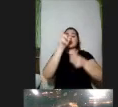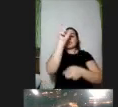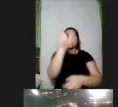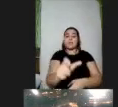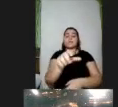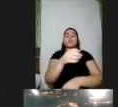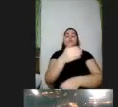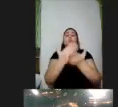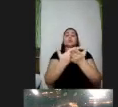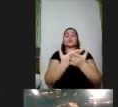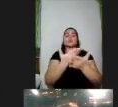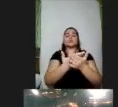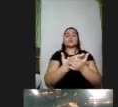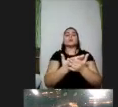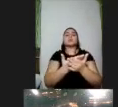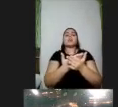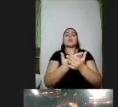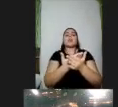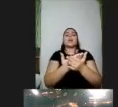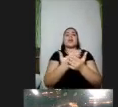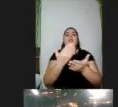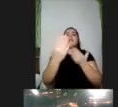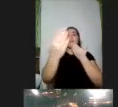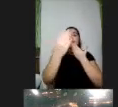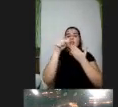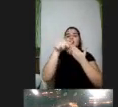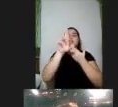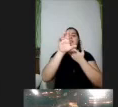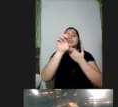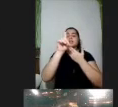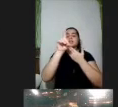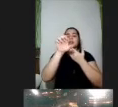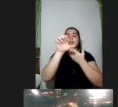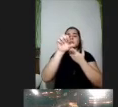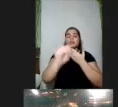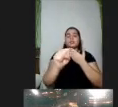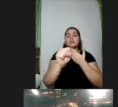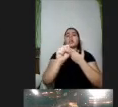às redes estratégicas pensando também em forças e fraquezas no sentido de